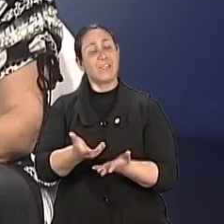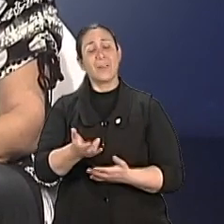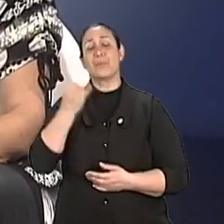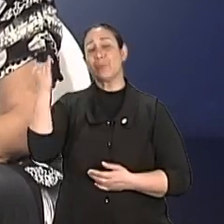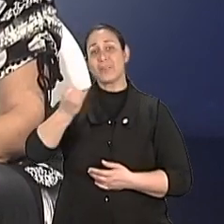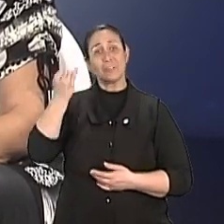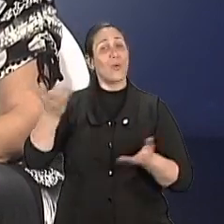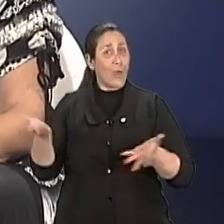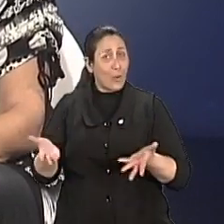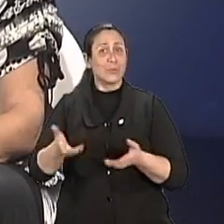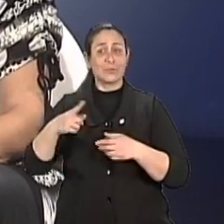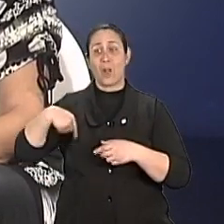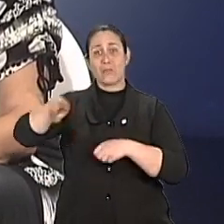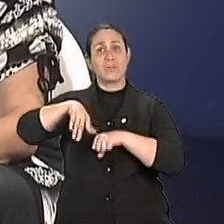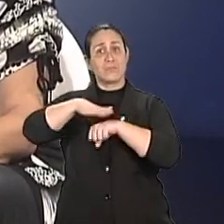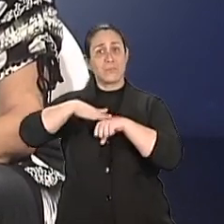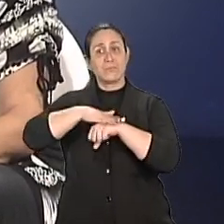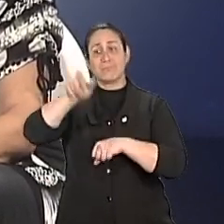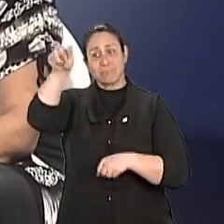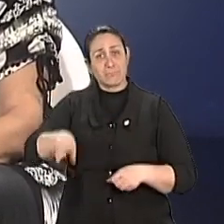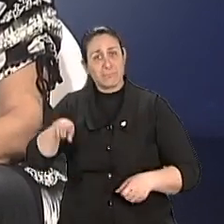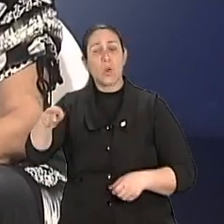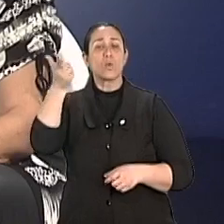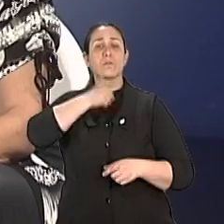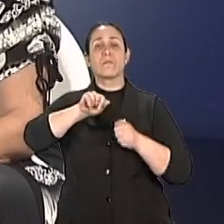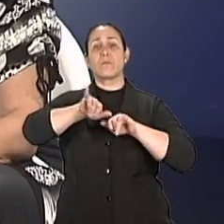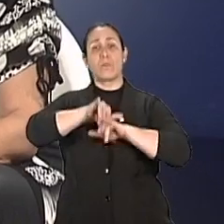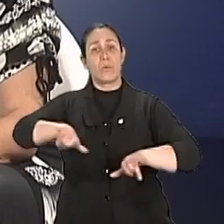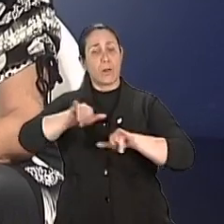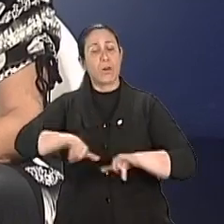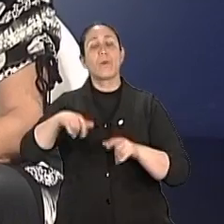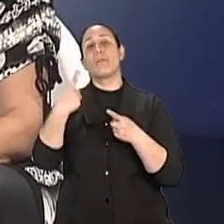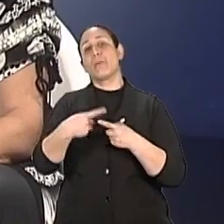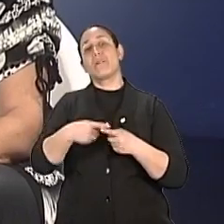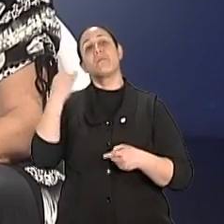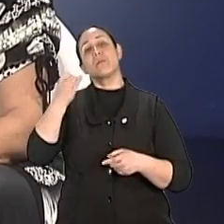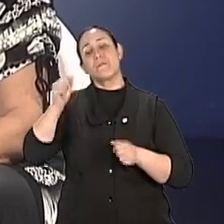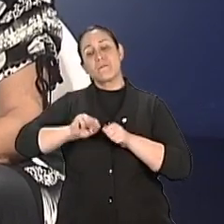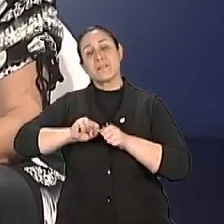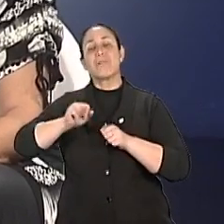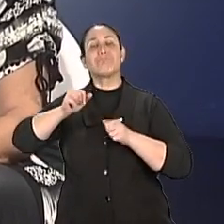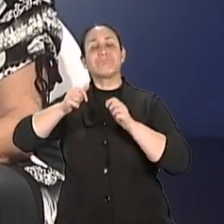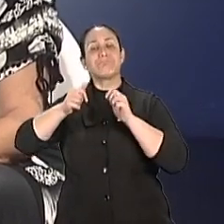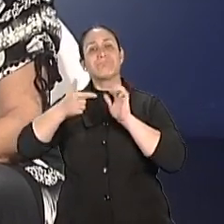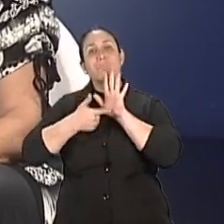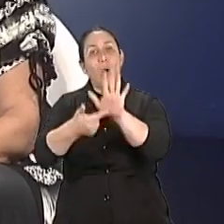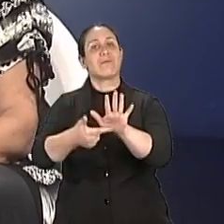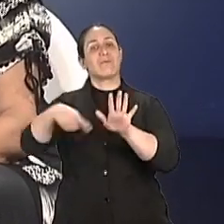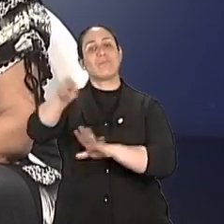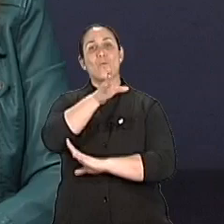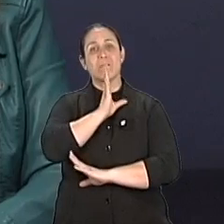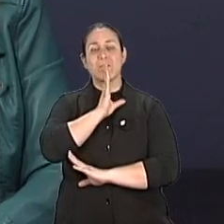realmente essa possibilidade de fazer esse programa e foi pensando nisso que a gente estruturou desta forma o programa, né? Cátia, foi um